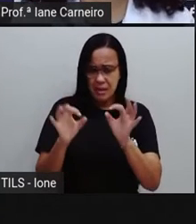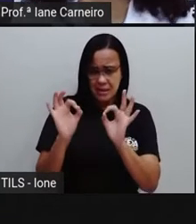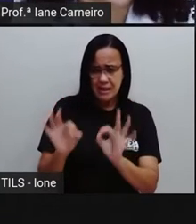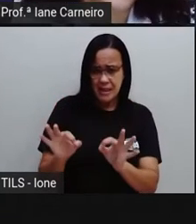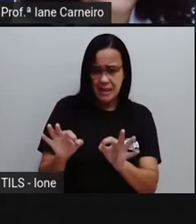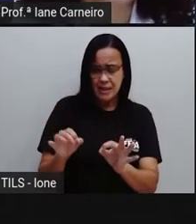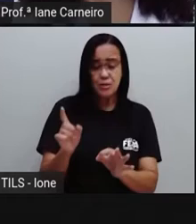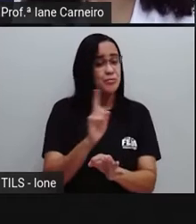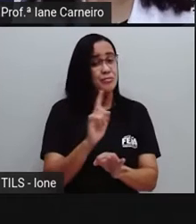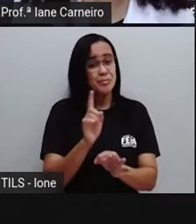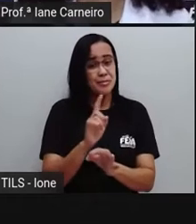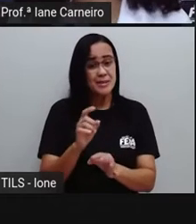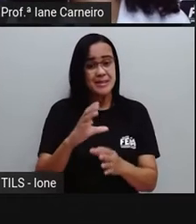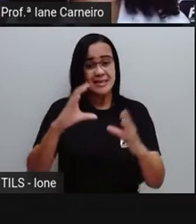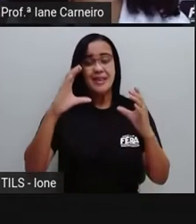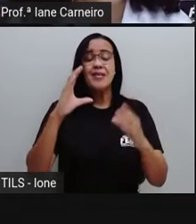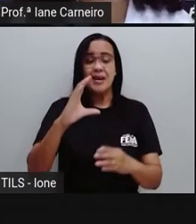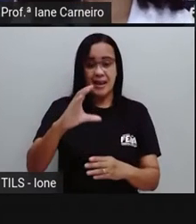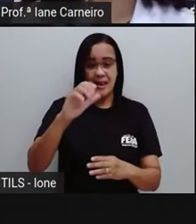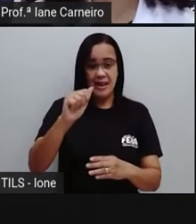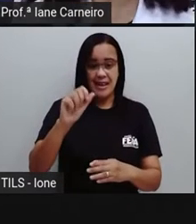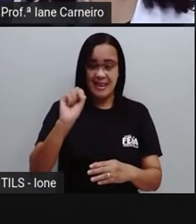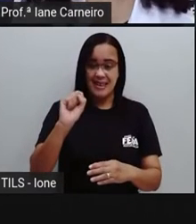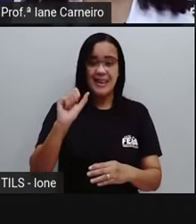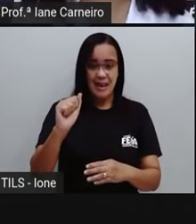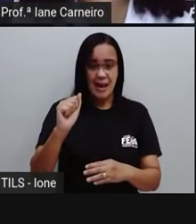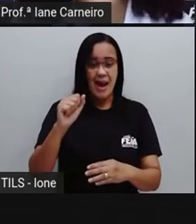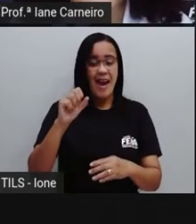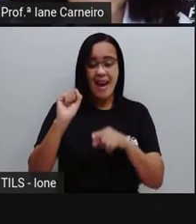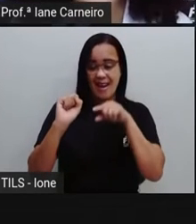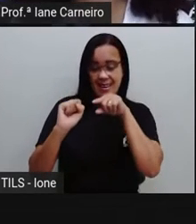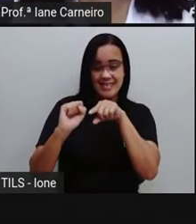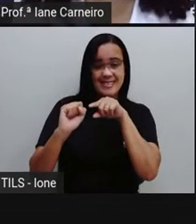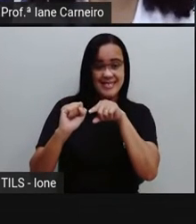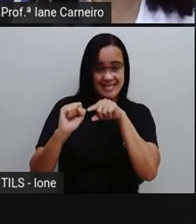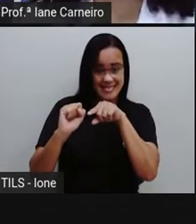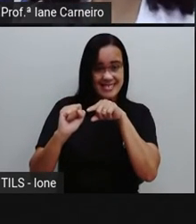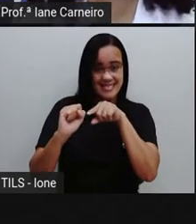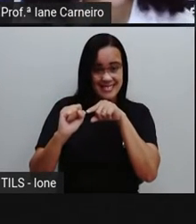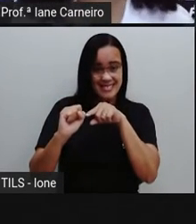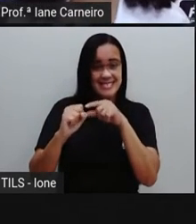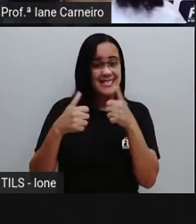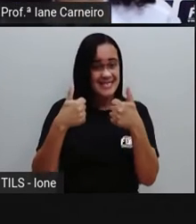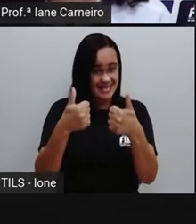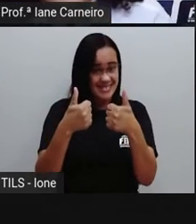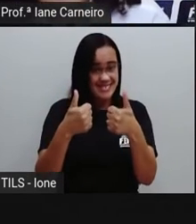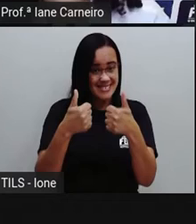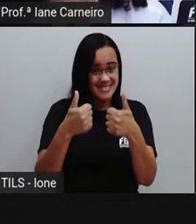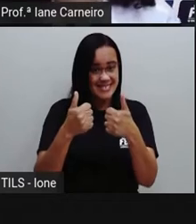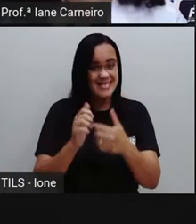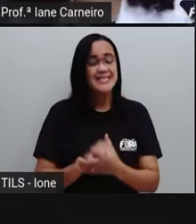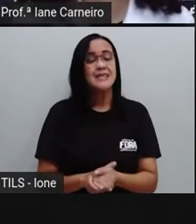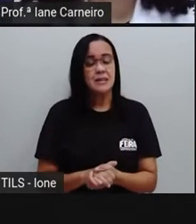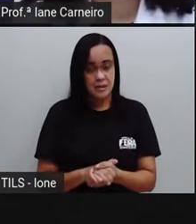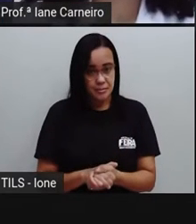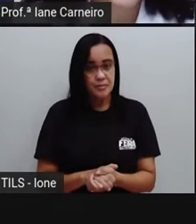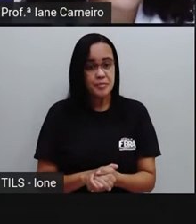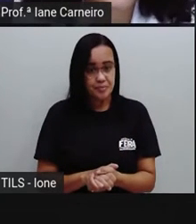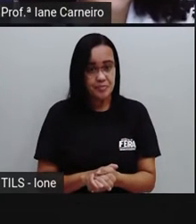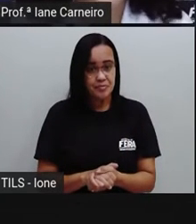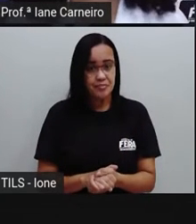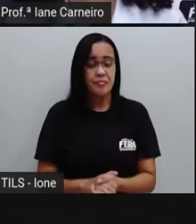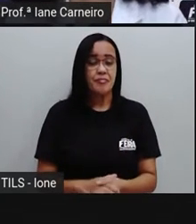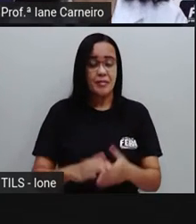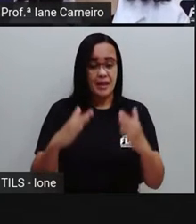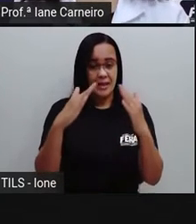Si, né? E aí ela escreveu casa, né, o C, A, Si, A. E aí toda vez que ela